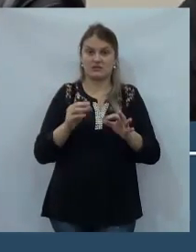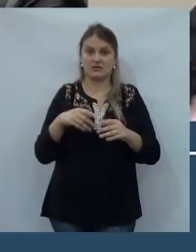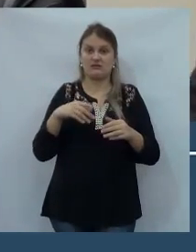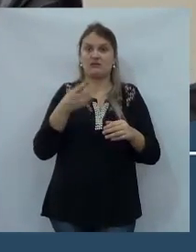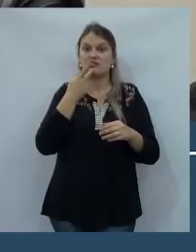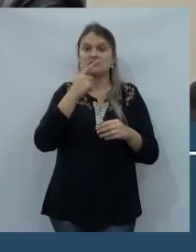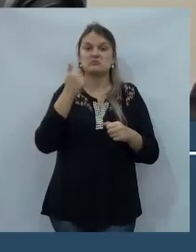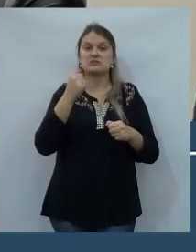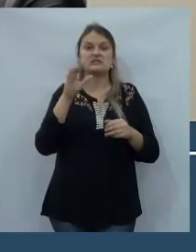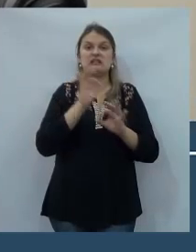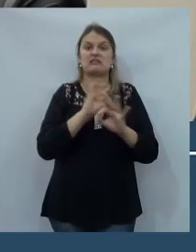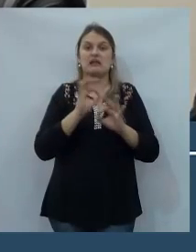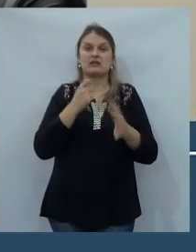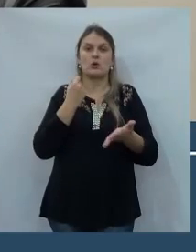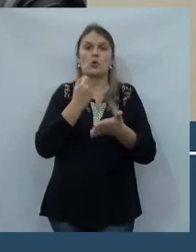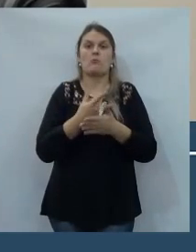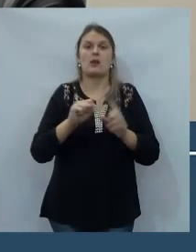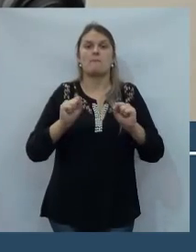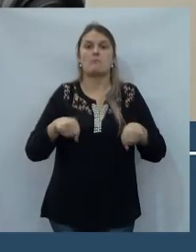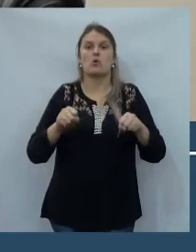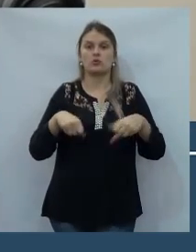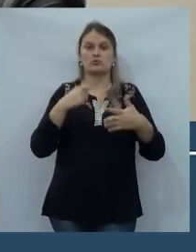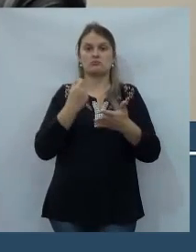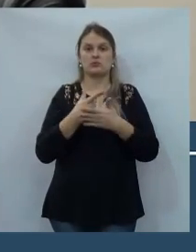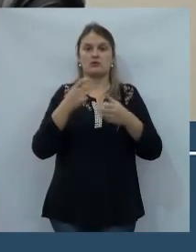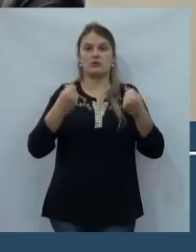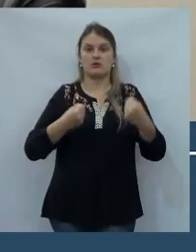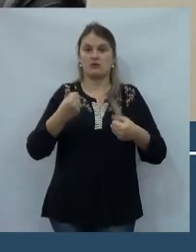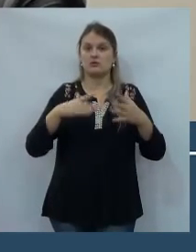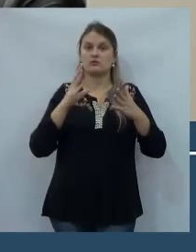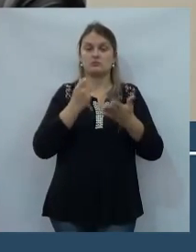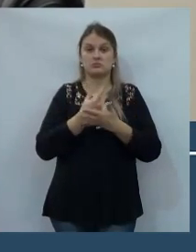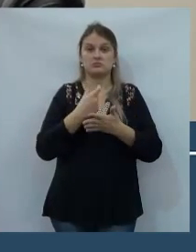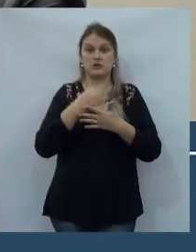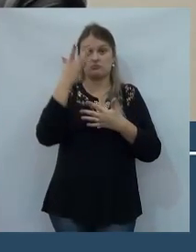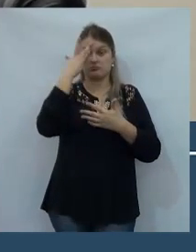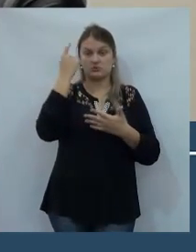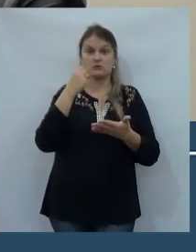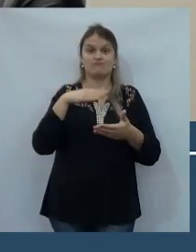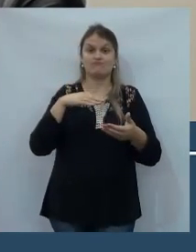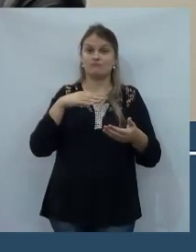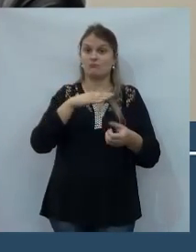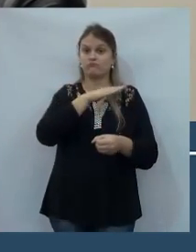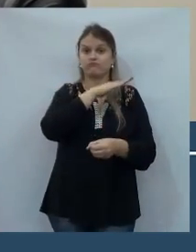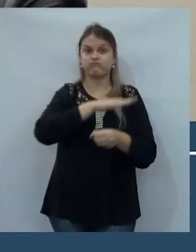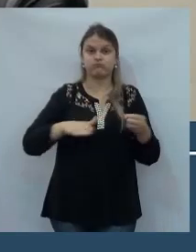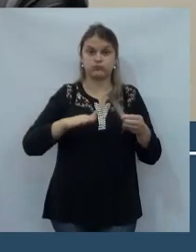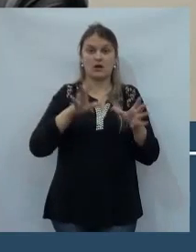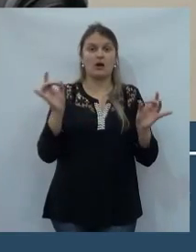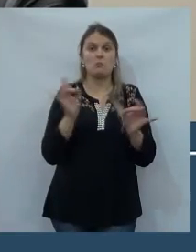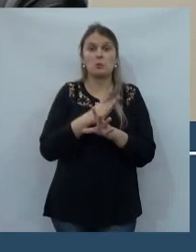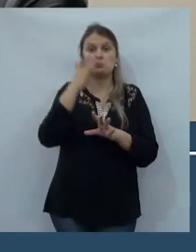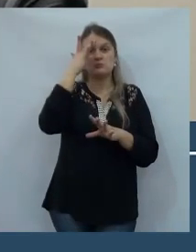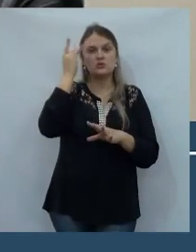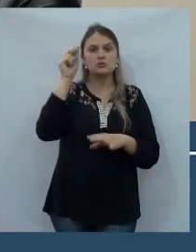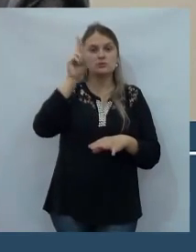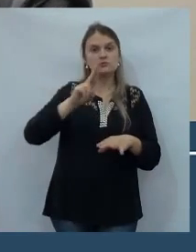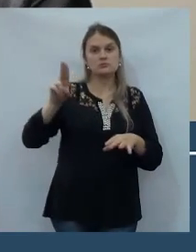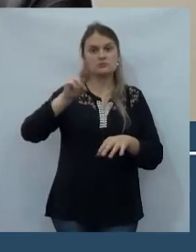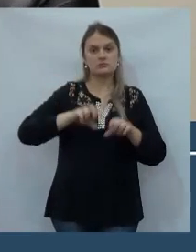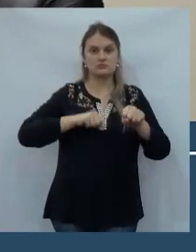apresentar renda, você compra uma motocicleta. Isso tudo foi acabando com aquela pessoa que usava a bicicleta.